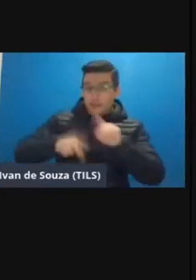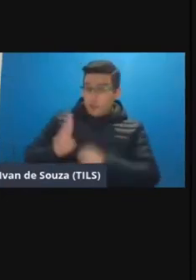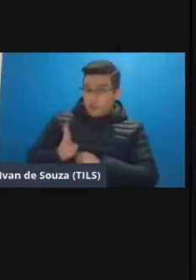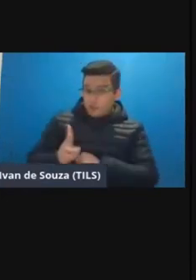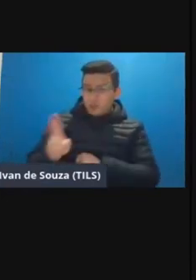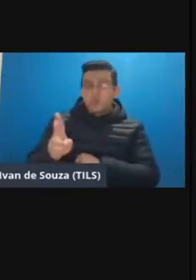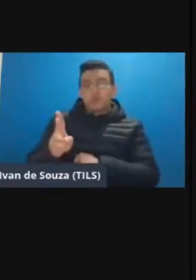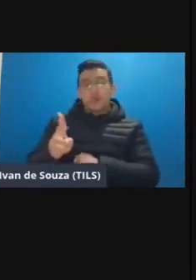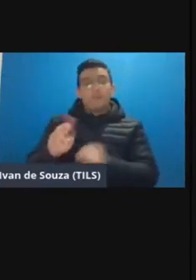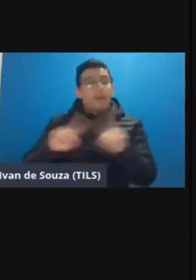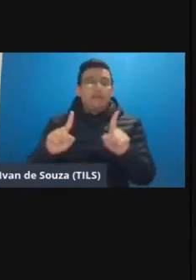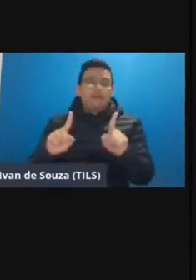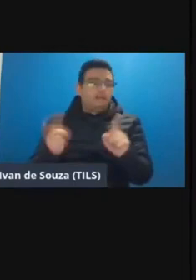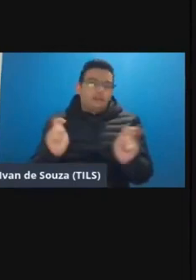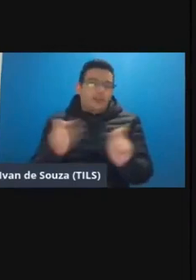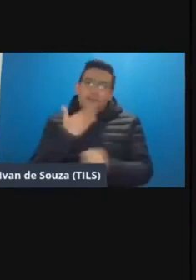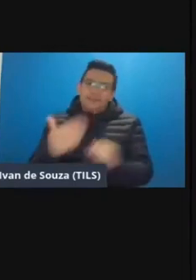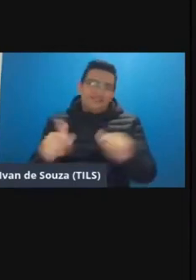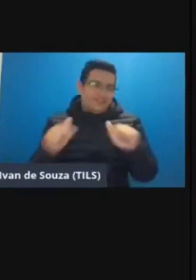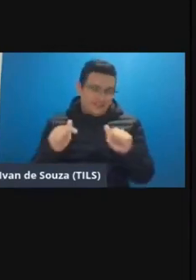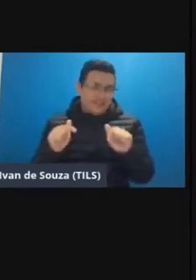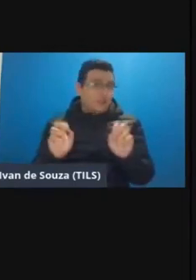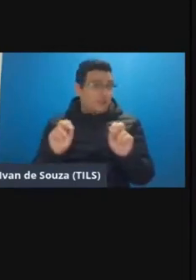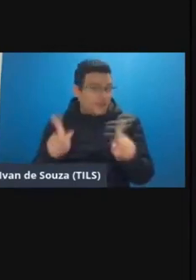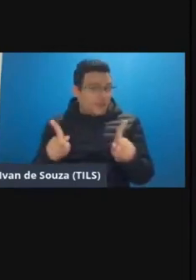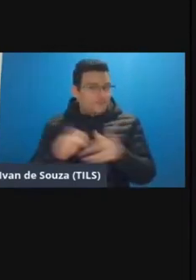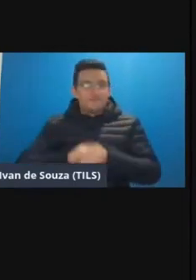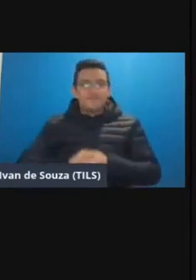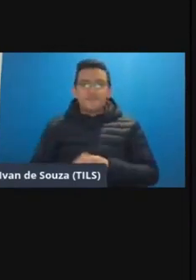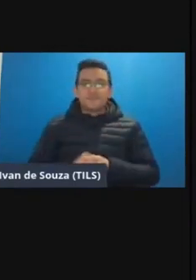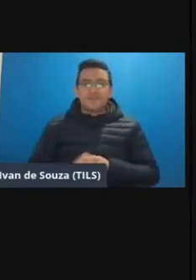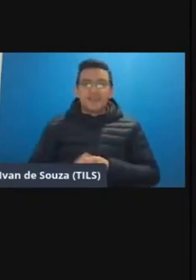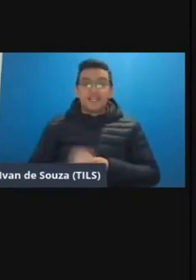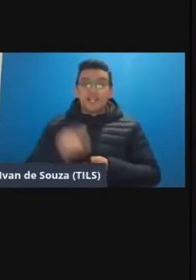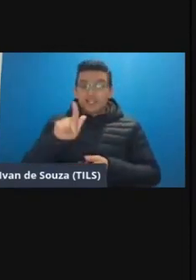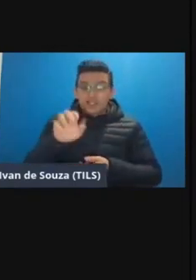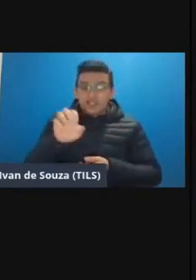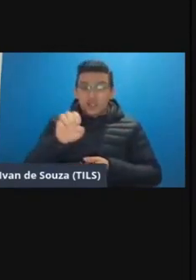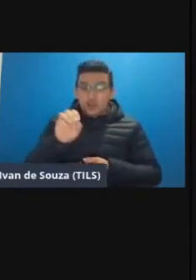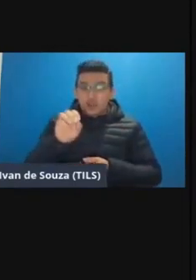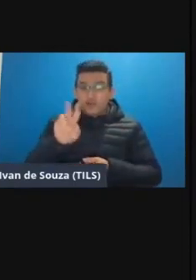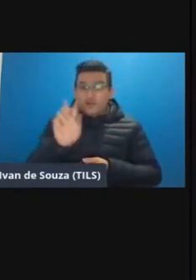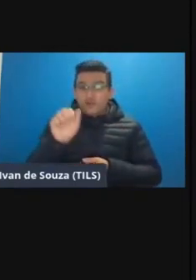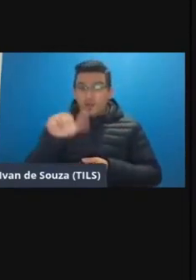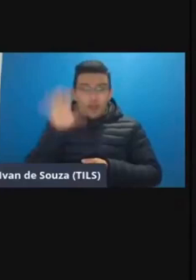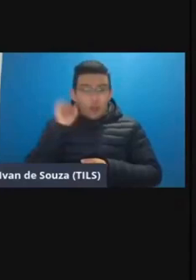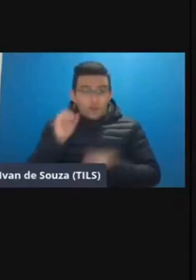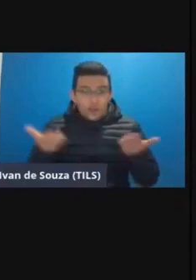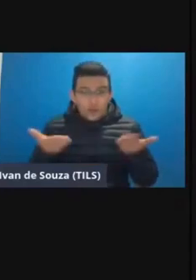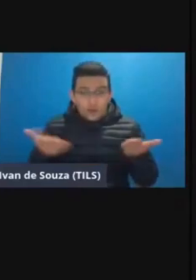online mas não é mais possível pedir a certificação tá pessoal a Giovana nos ouve agora e